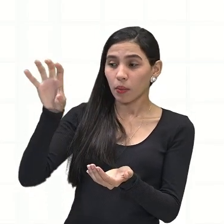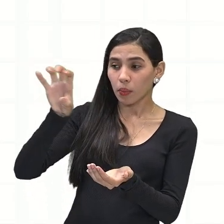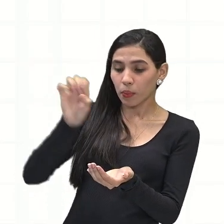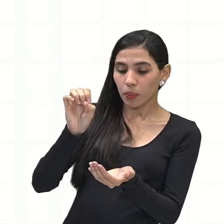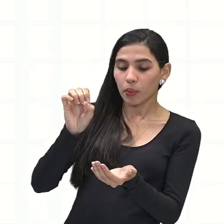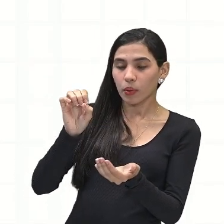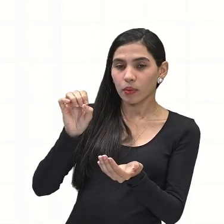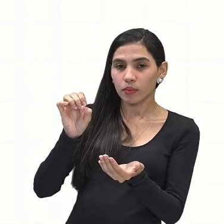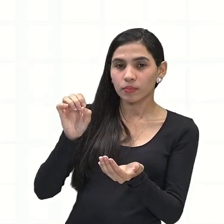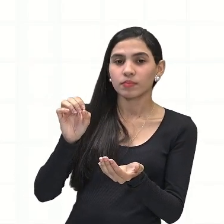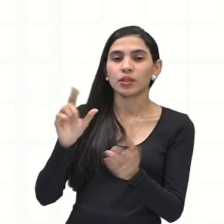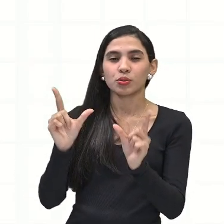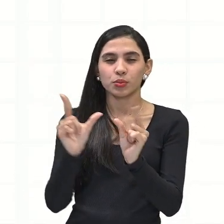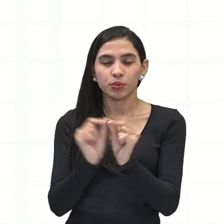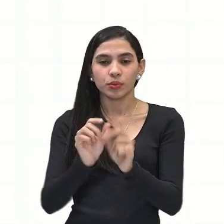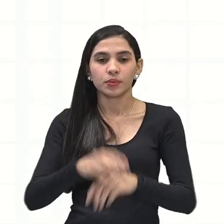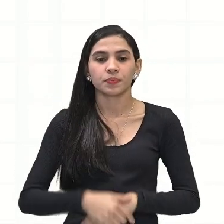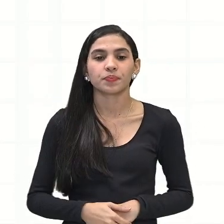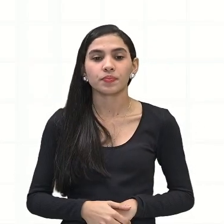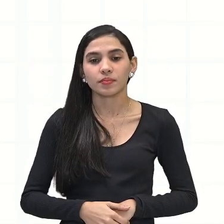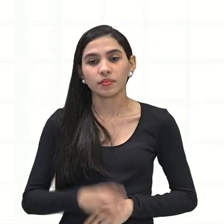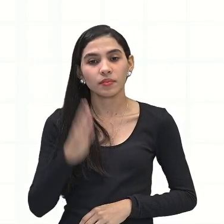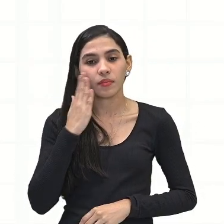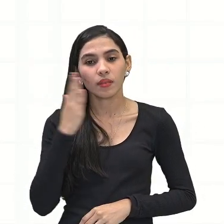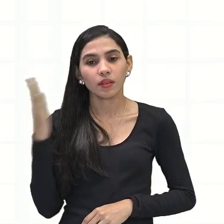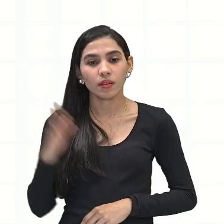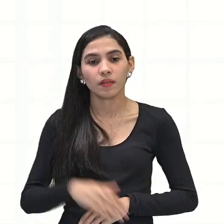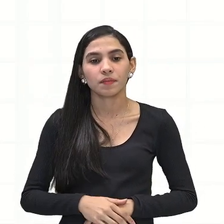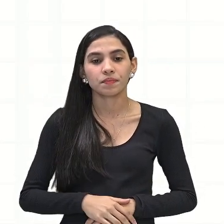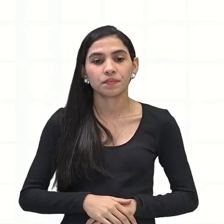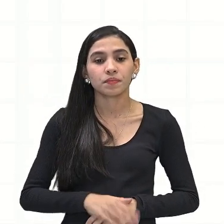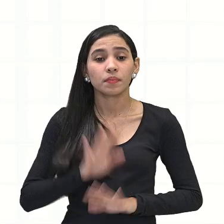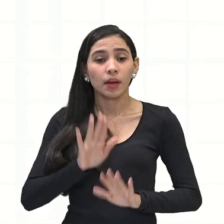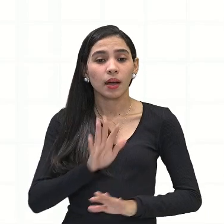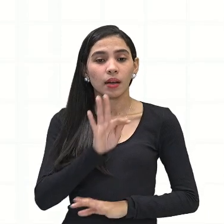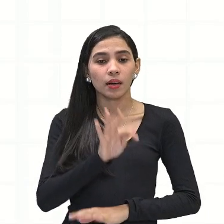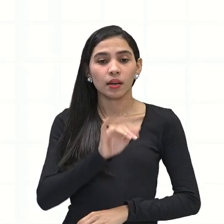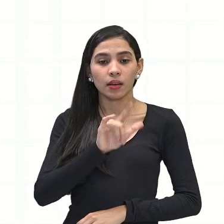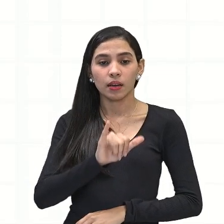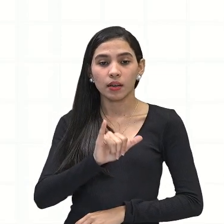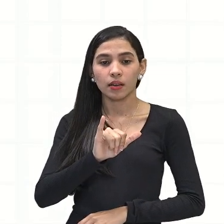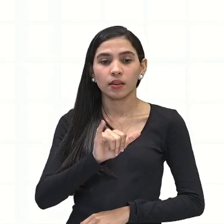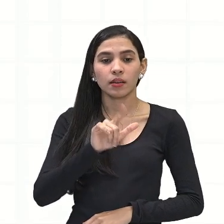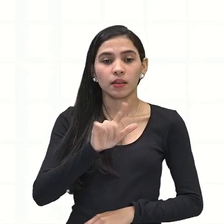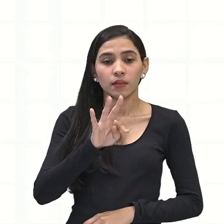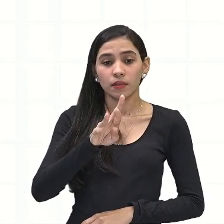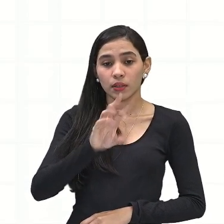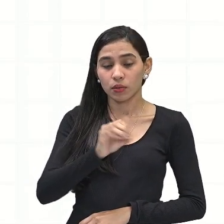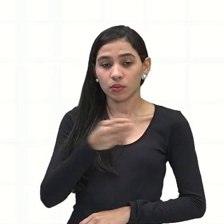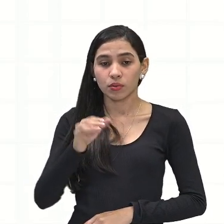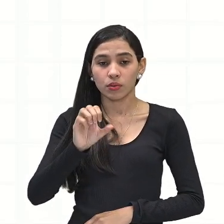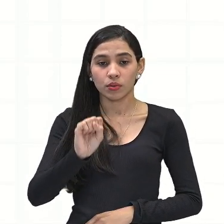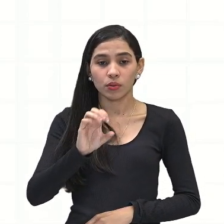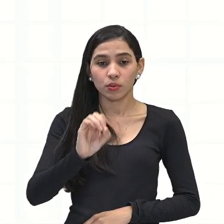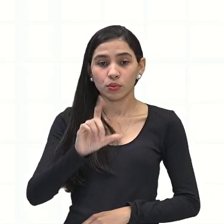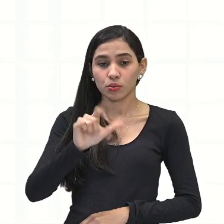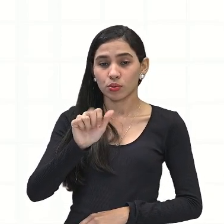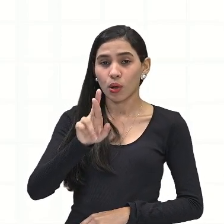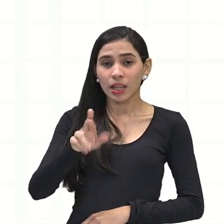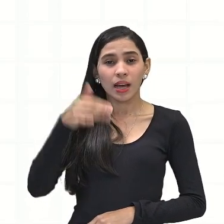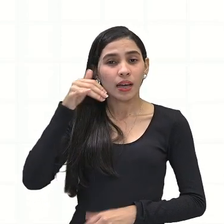apresentado aí, comentando com vocês, é um filtro solar, né, ele está impedindo a chegada desses raios